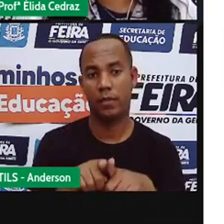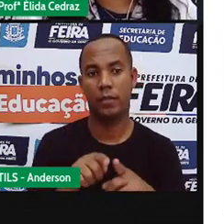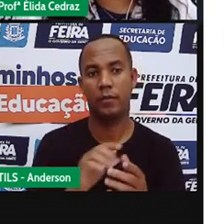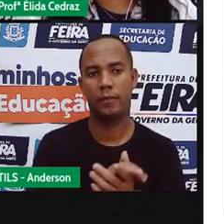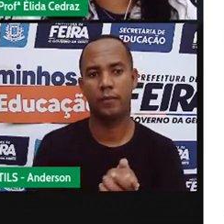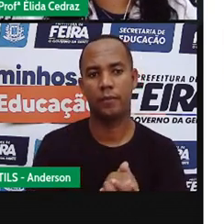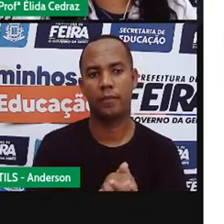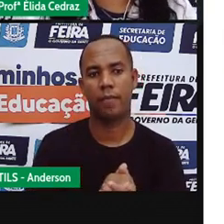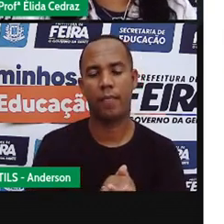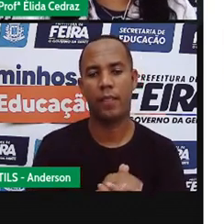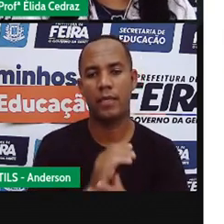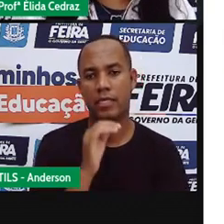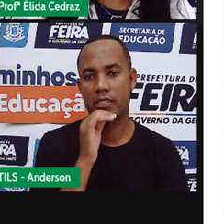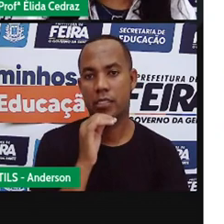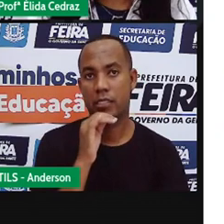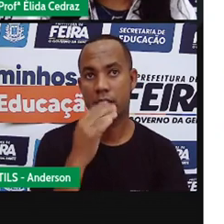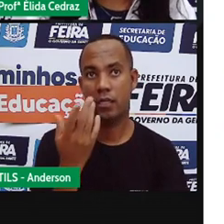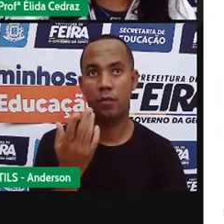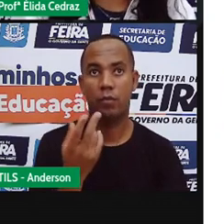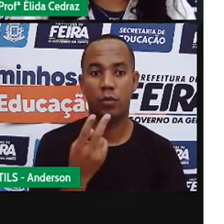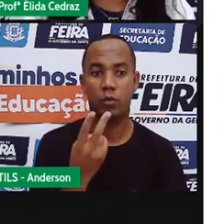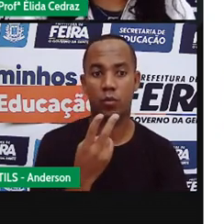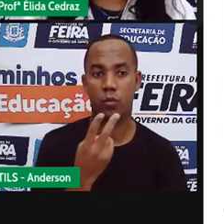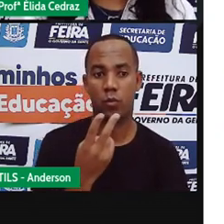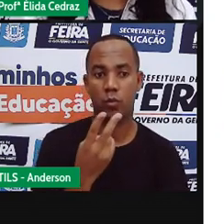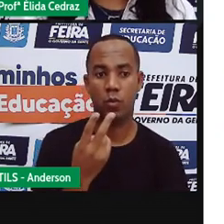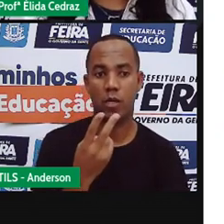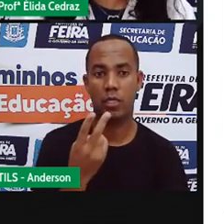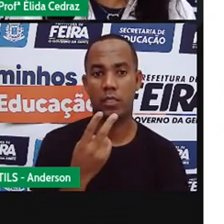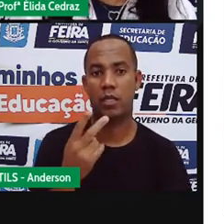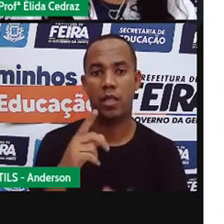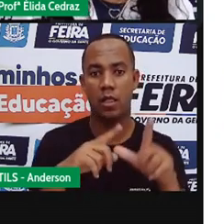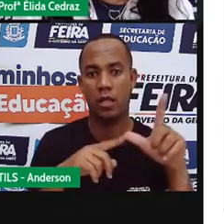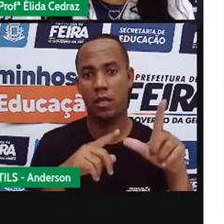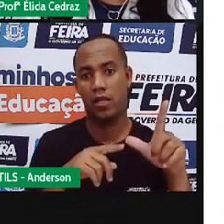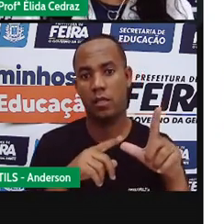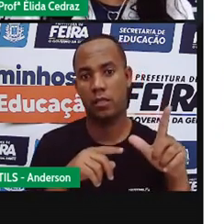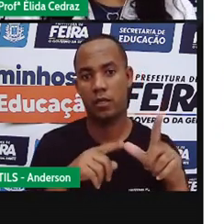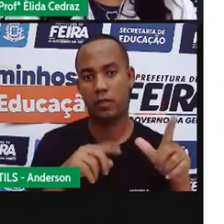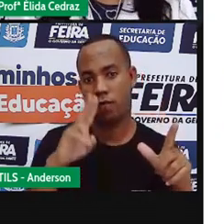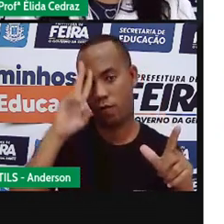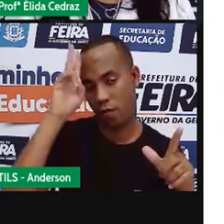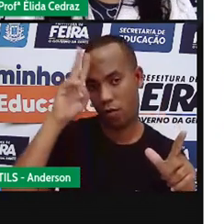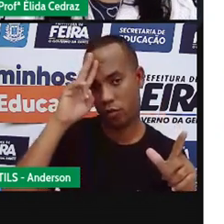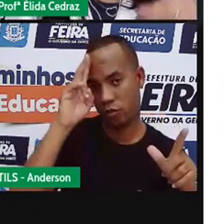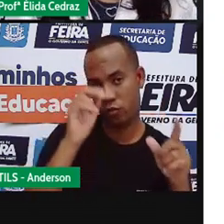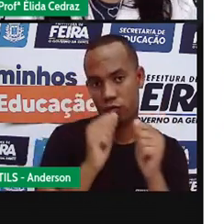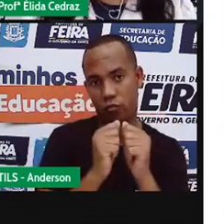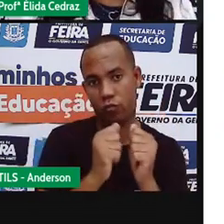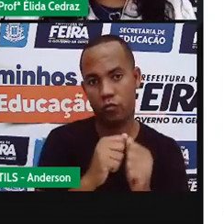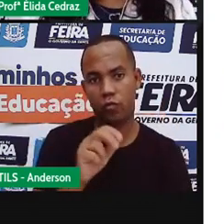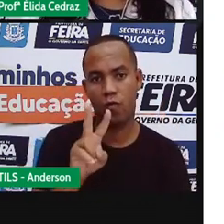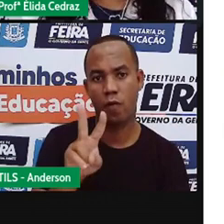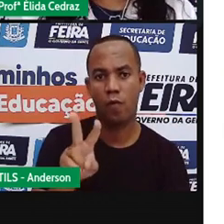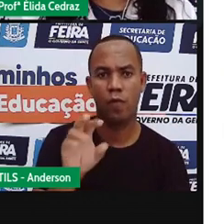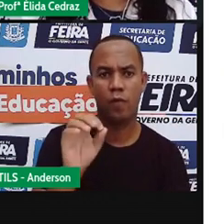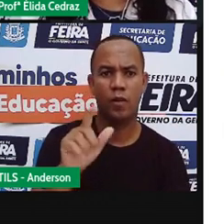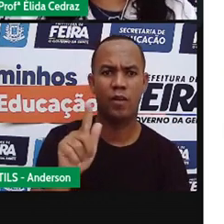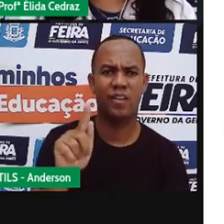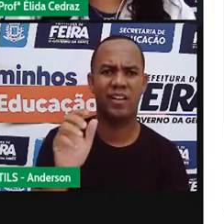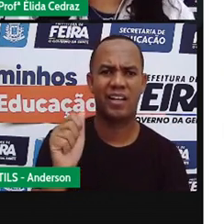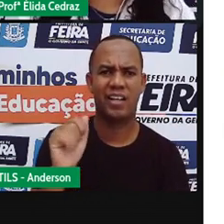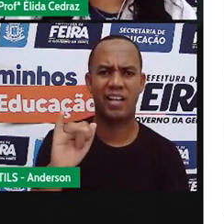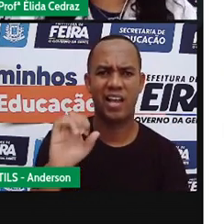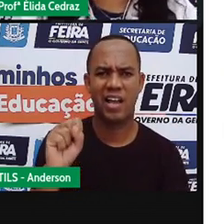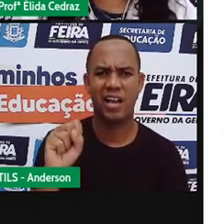Quando estiver entre duas vogais e com som forte, como no início da palavra,